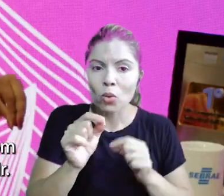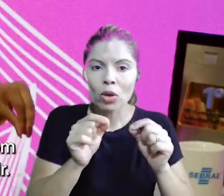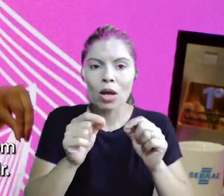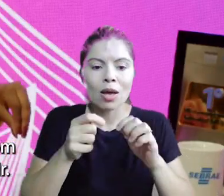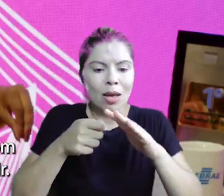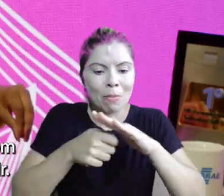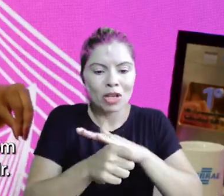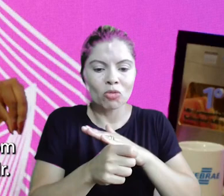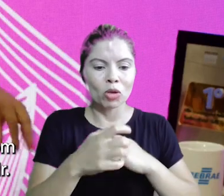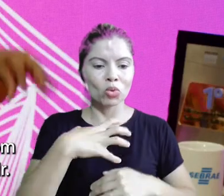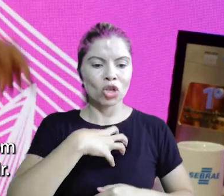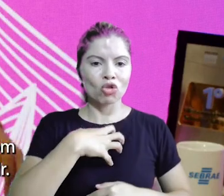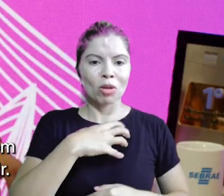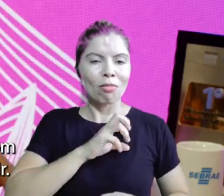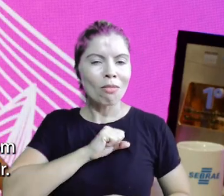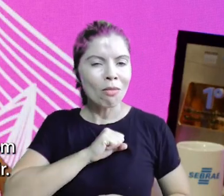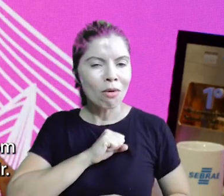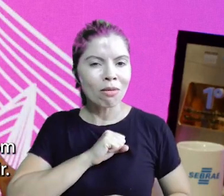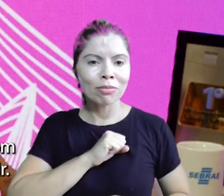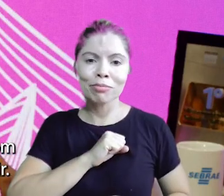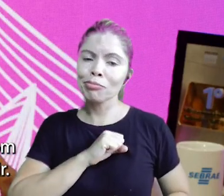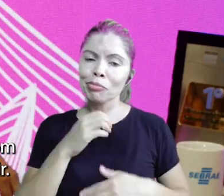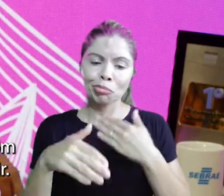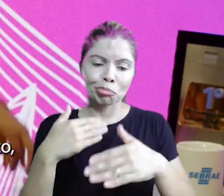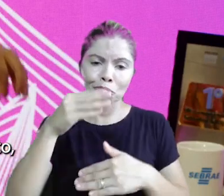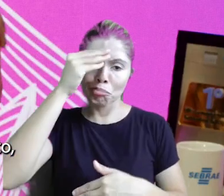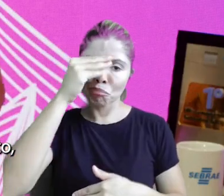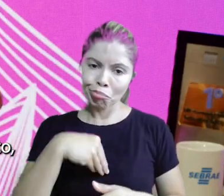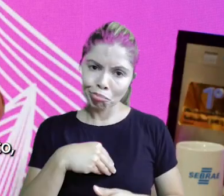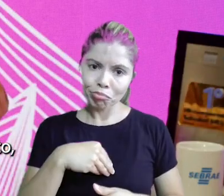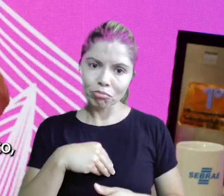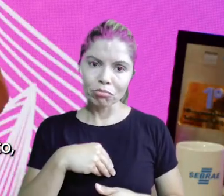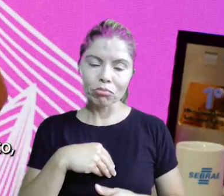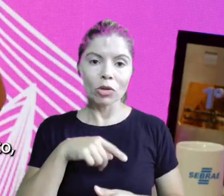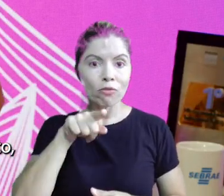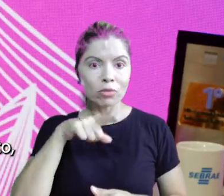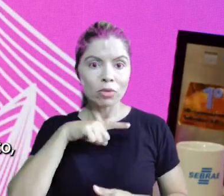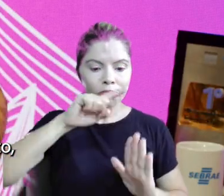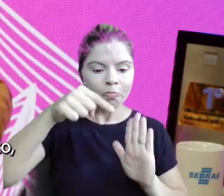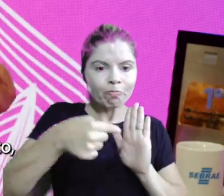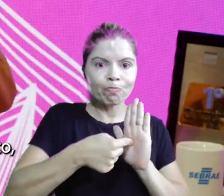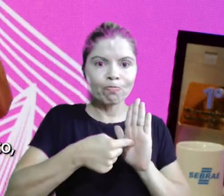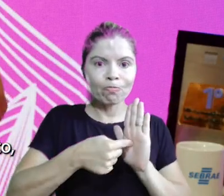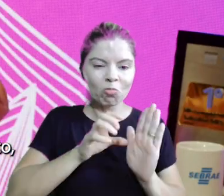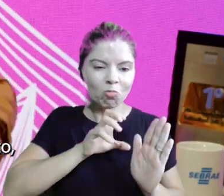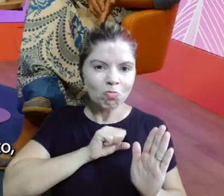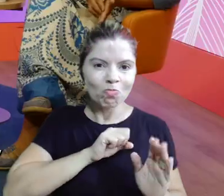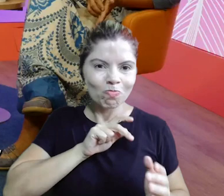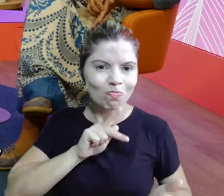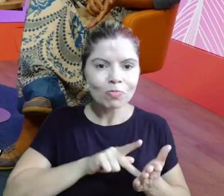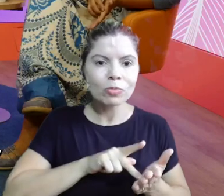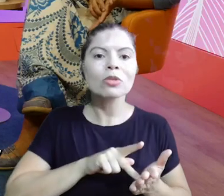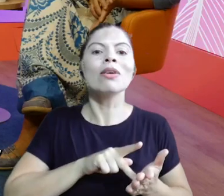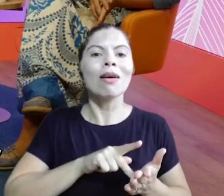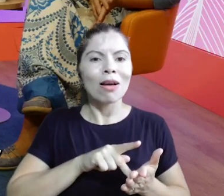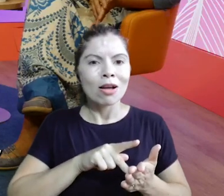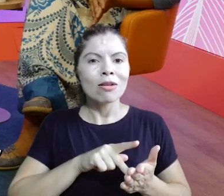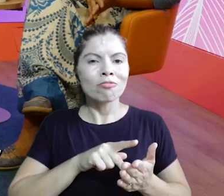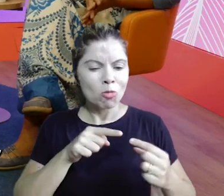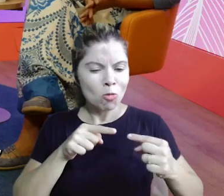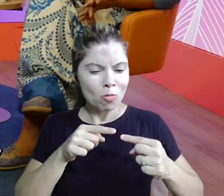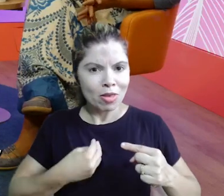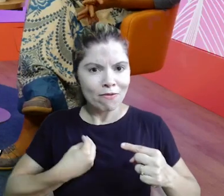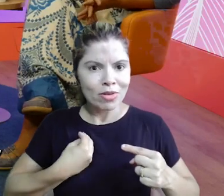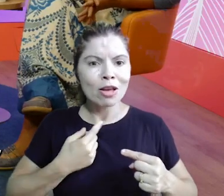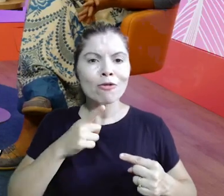empreendendo com aquilo que você ama, você vai desistir. Quando você faz aquilo com propósito, com amor, é aquilo que faz